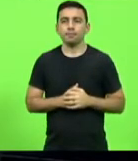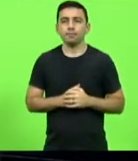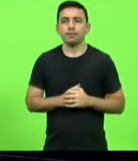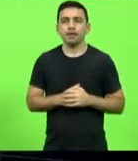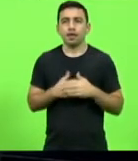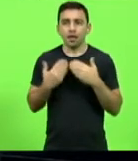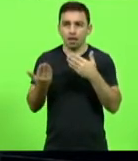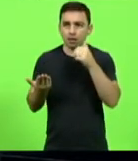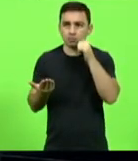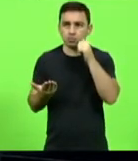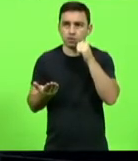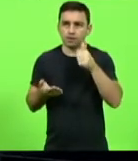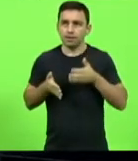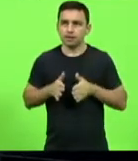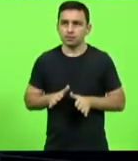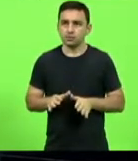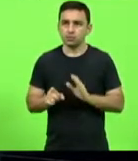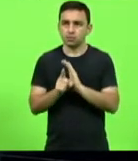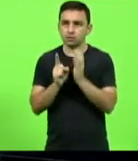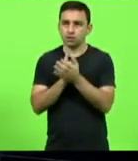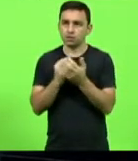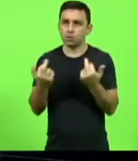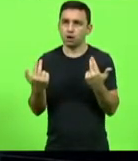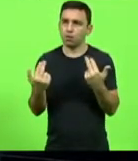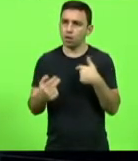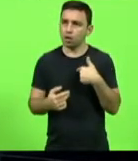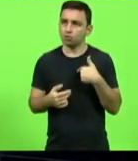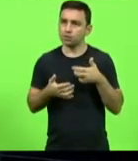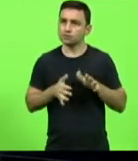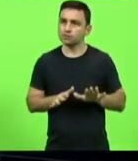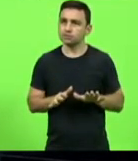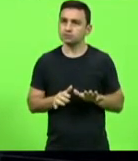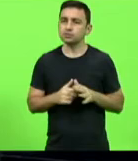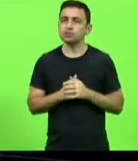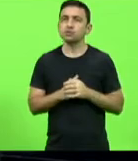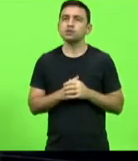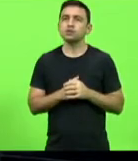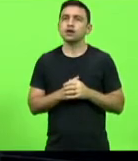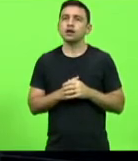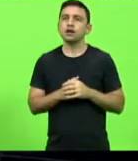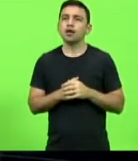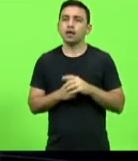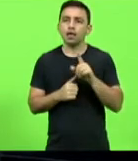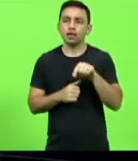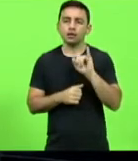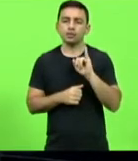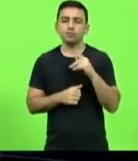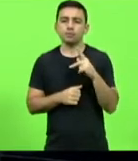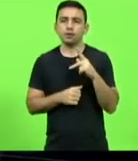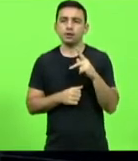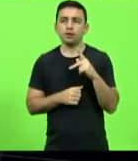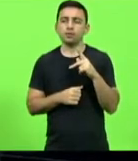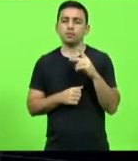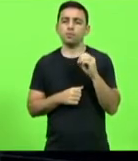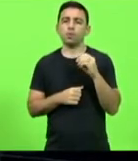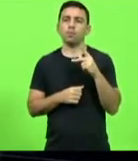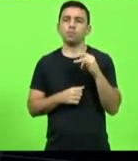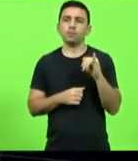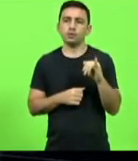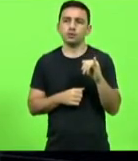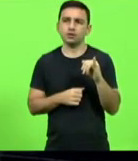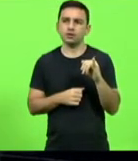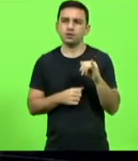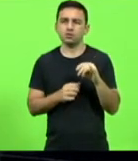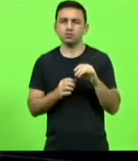ela nasceu na mesma comunidade que eu nasci deputado Kennedy na linha Ipe Popi que é uma comunidade do interior de